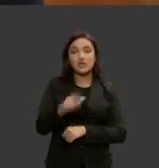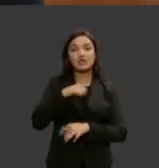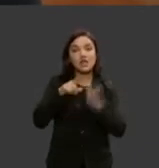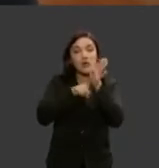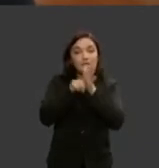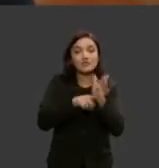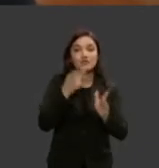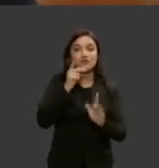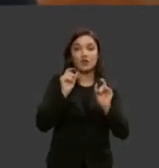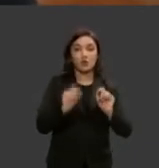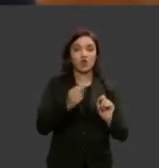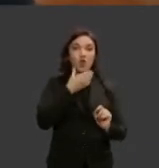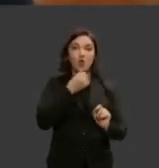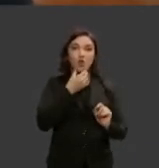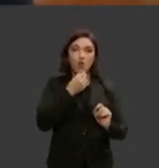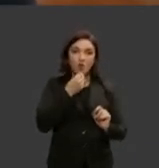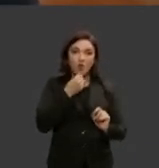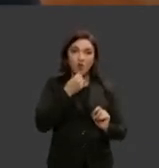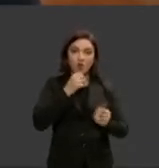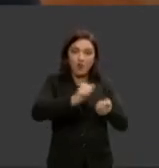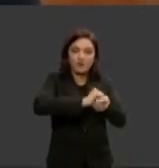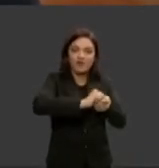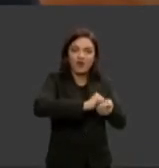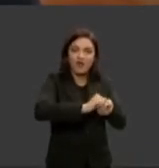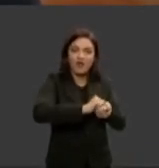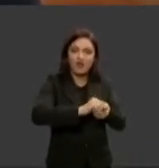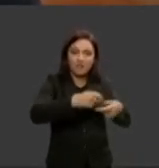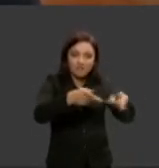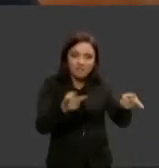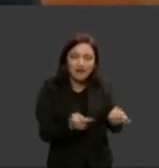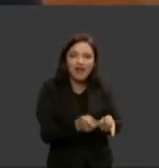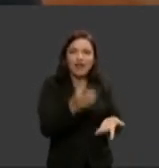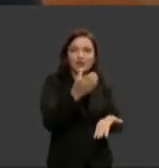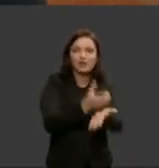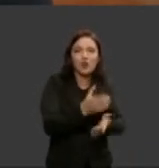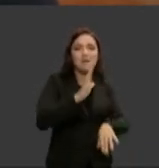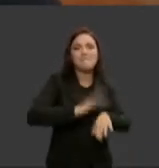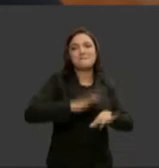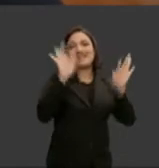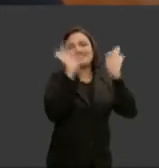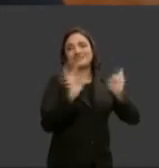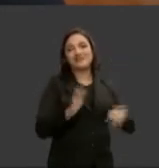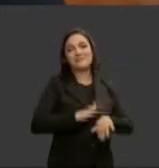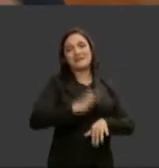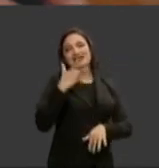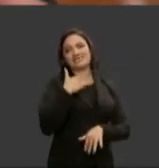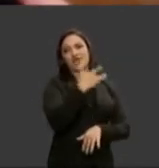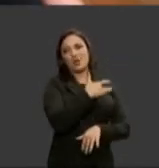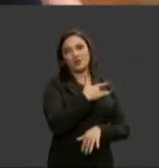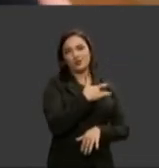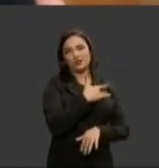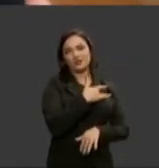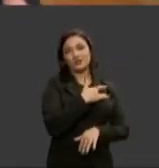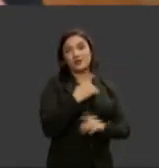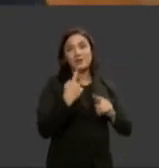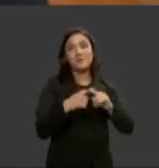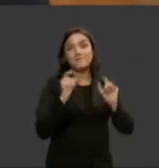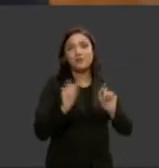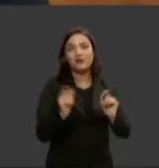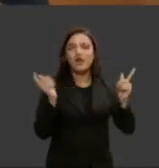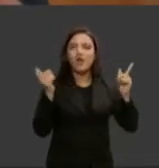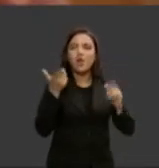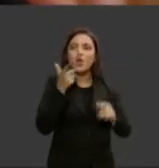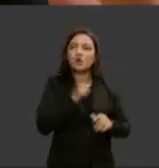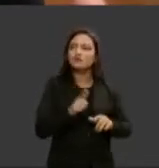o homem que lava a louça é mais feliz o homem que lava a louça tem mais saúde exatamente por essa capacidade de ver o outro